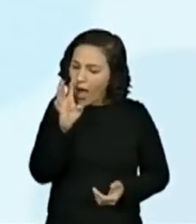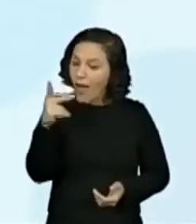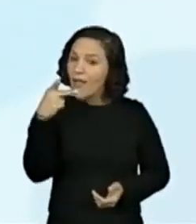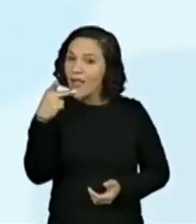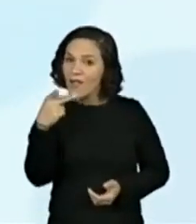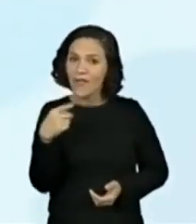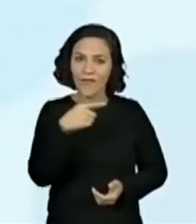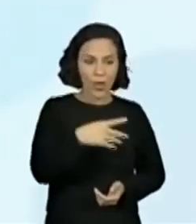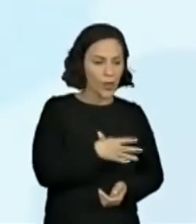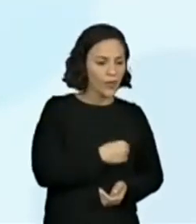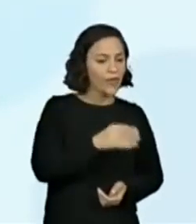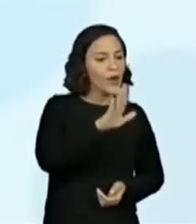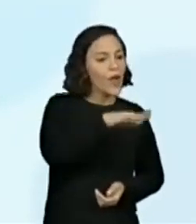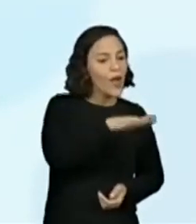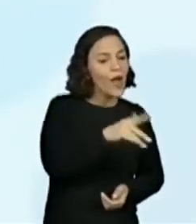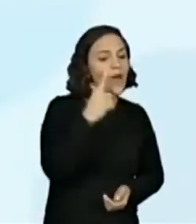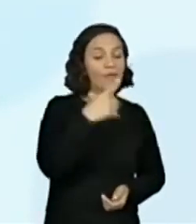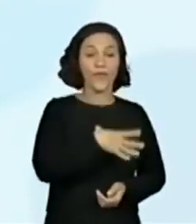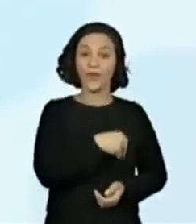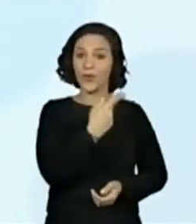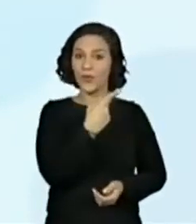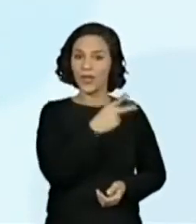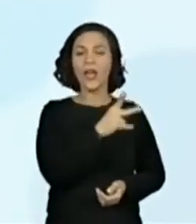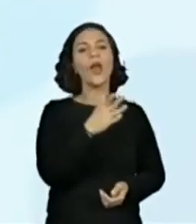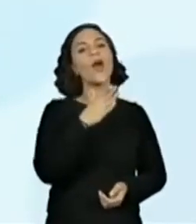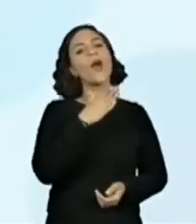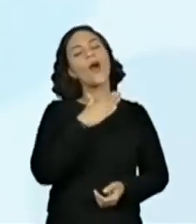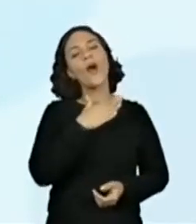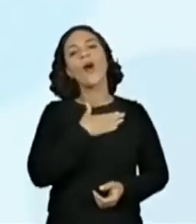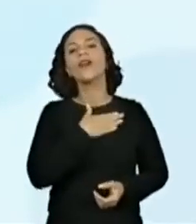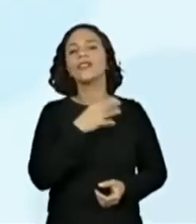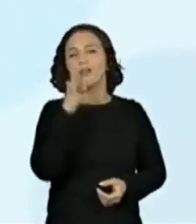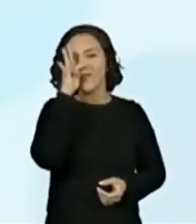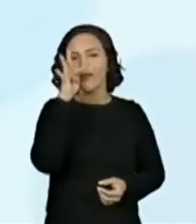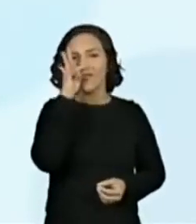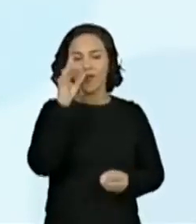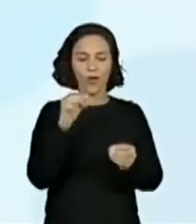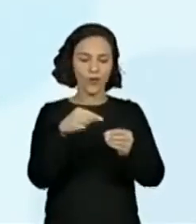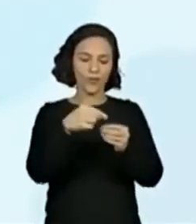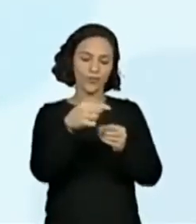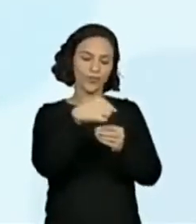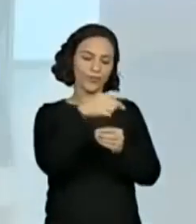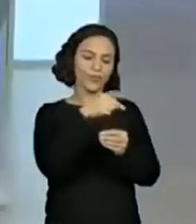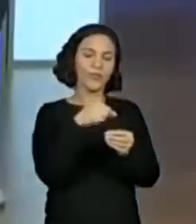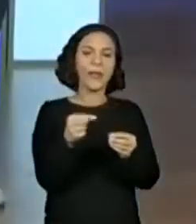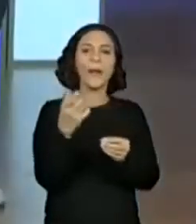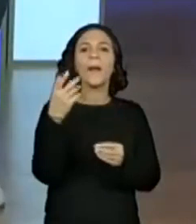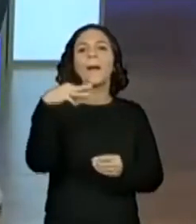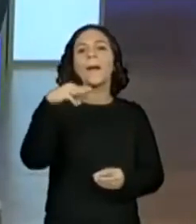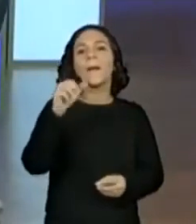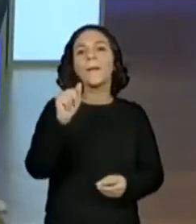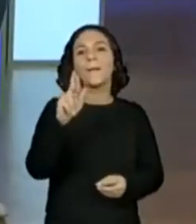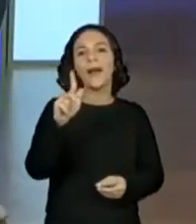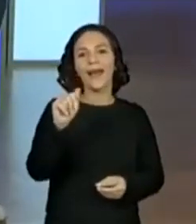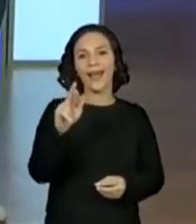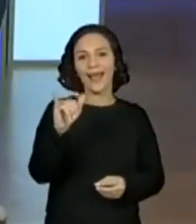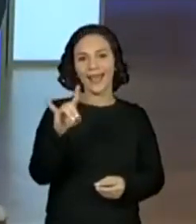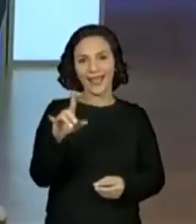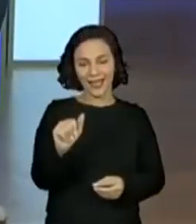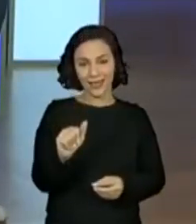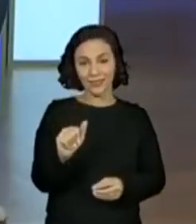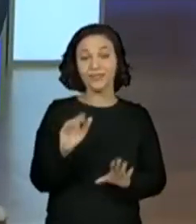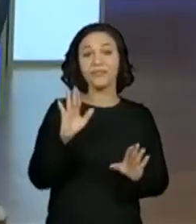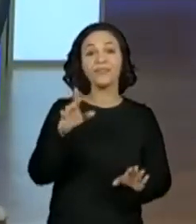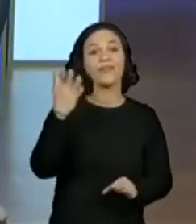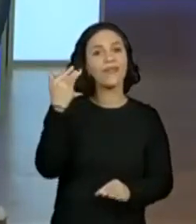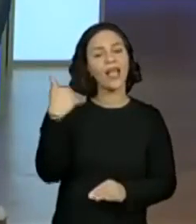filho, Mateus, que gosta muito de margaridas. Você gosta de flores, Pro? Ah, olha só. O pessoal aqui do primeiro ano